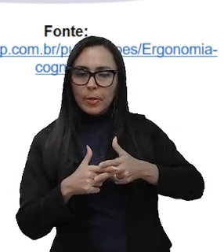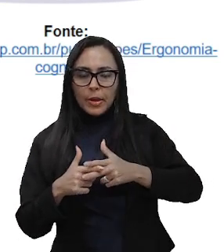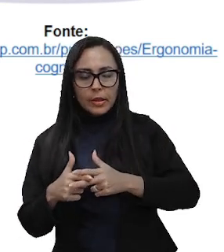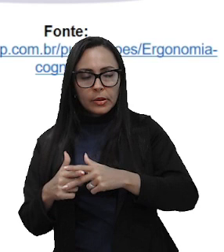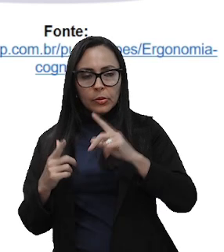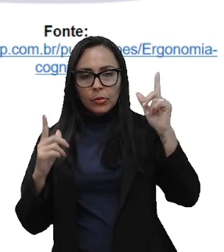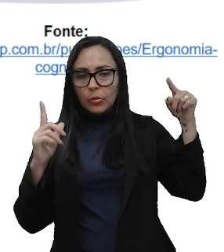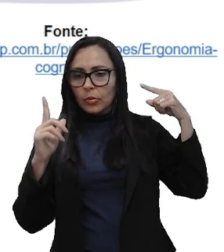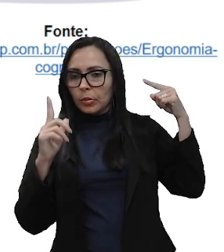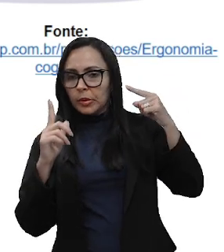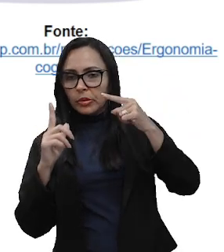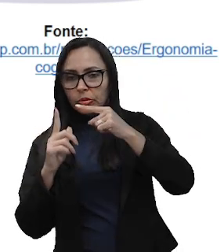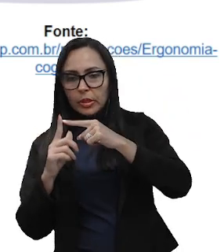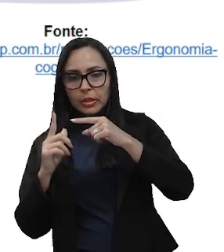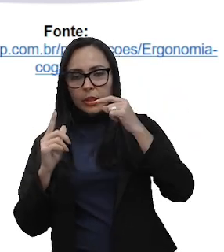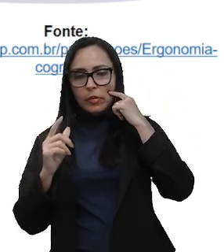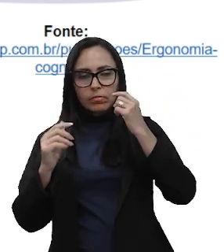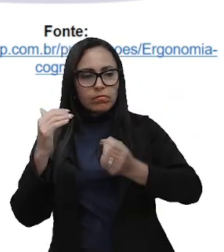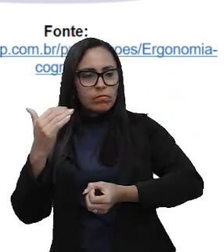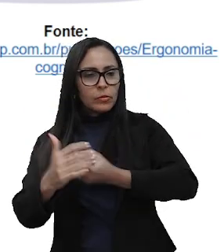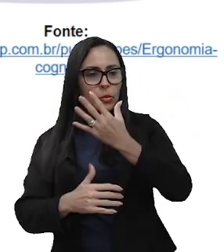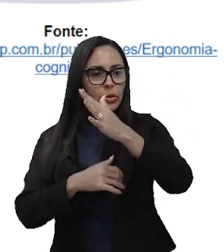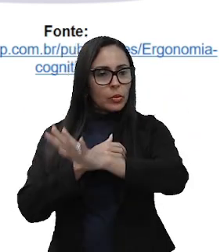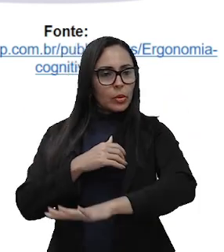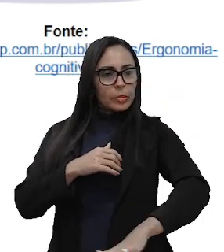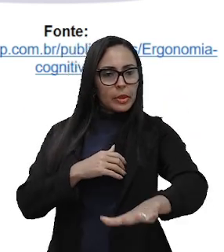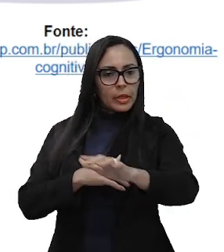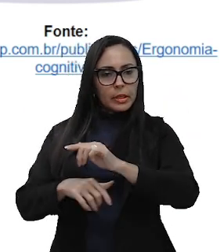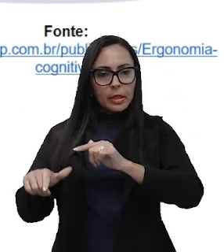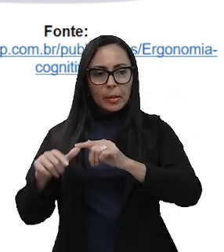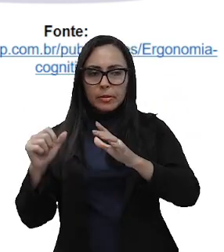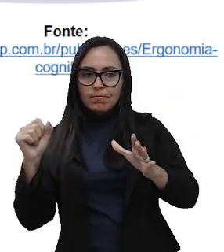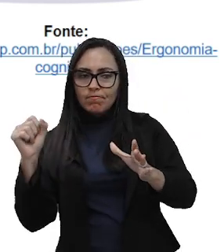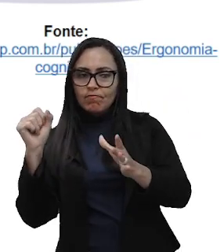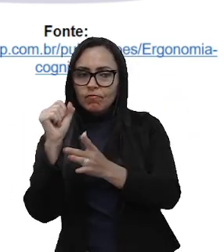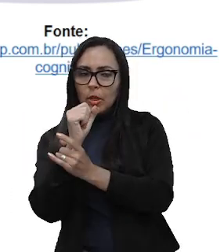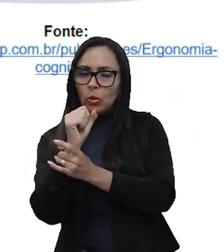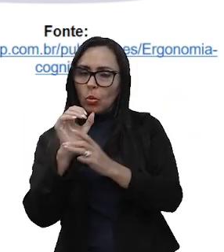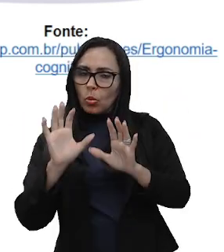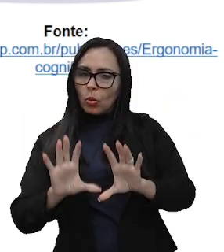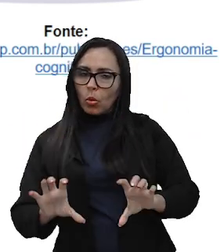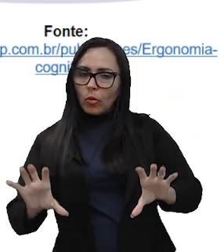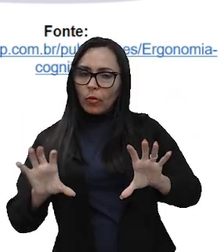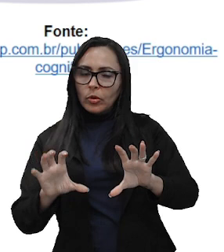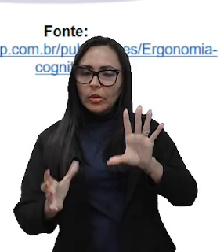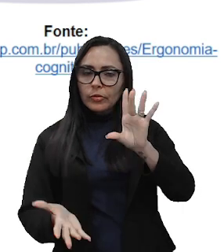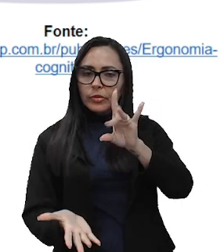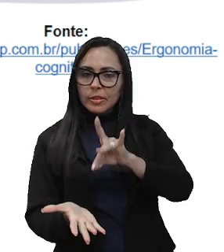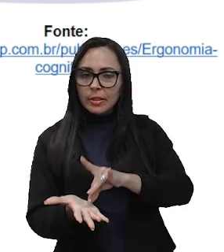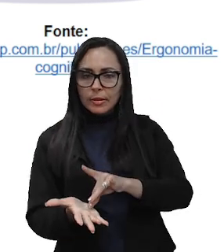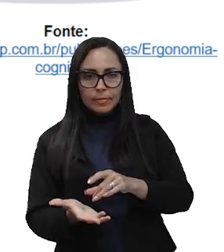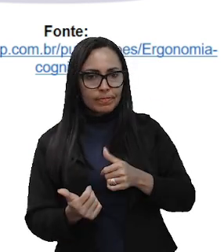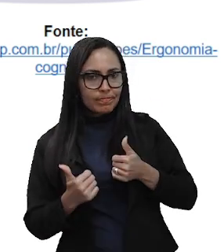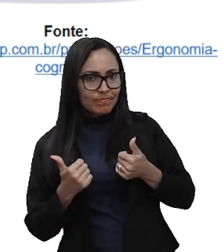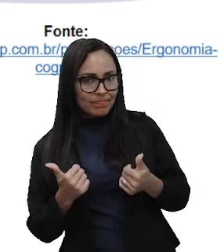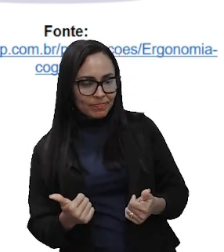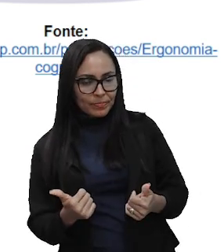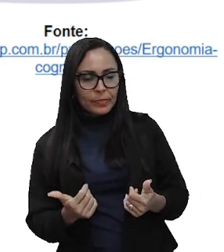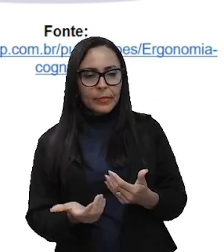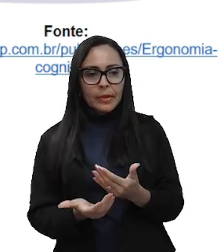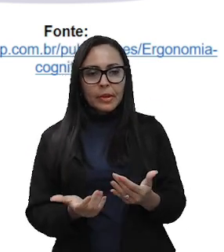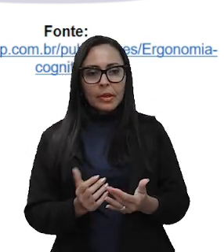é criar um ambiente de trabalho seguro, confortável e eficiente, certo? Então,